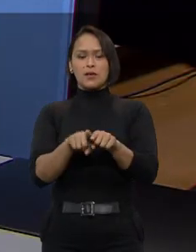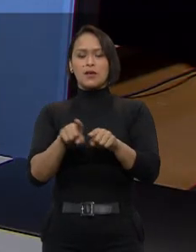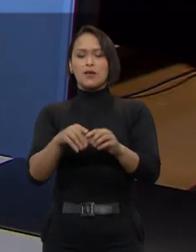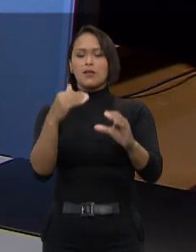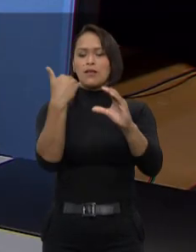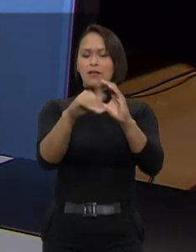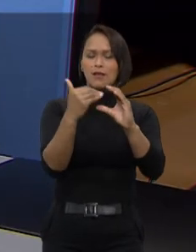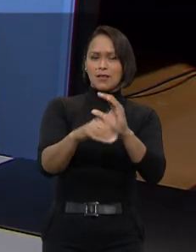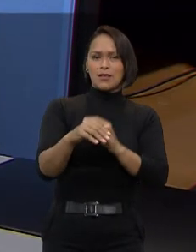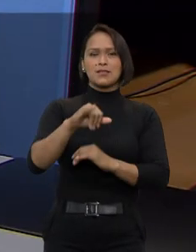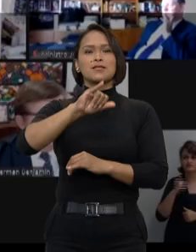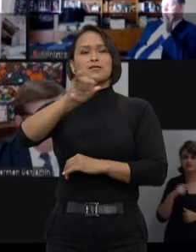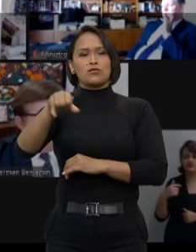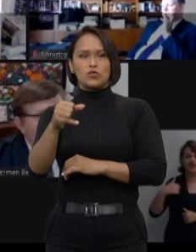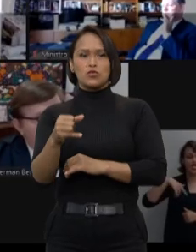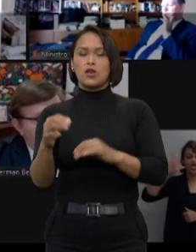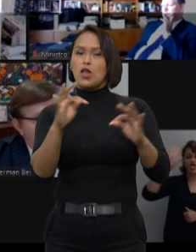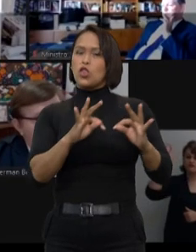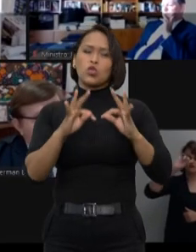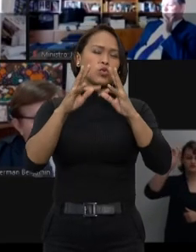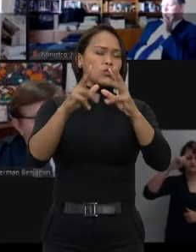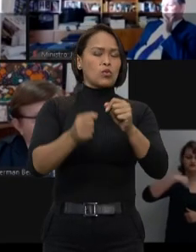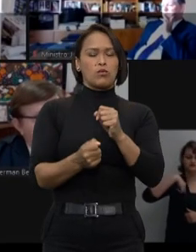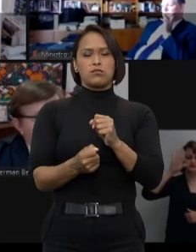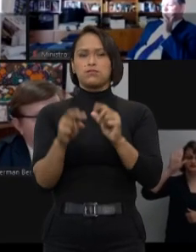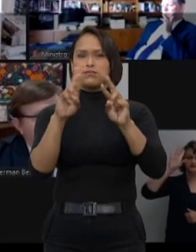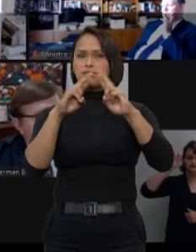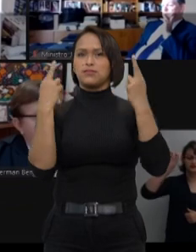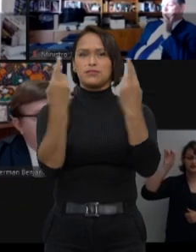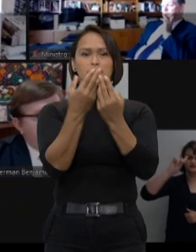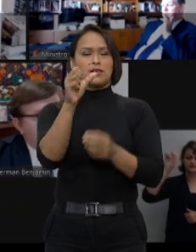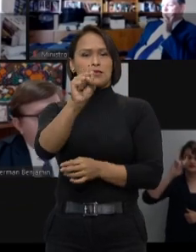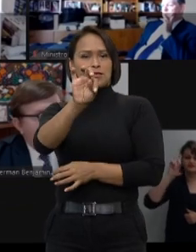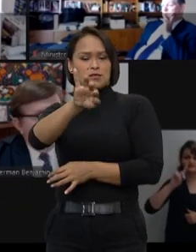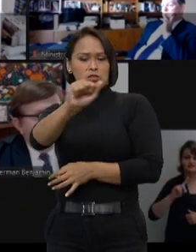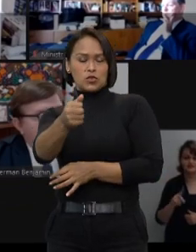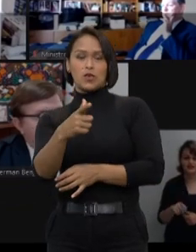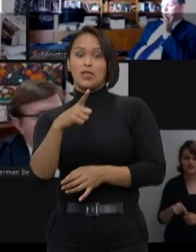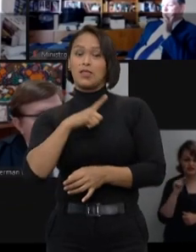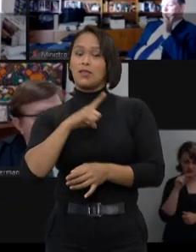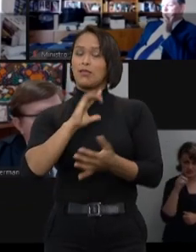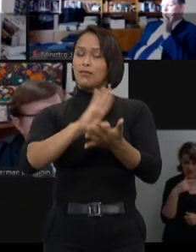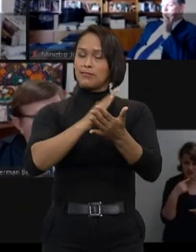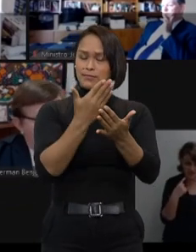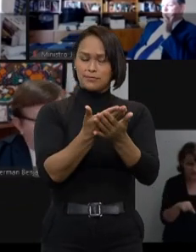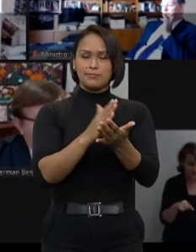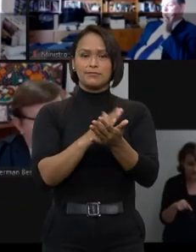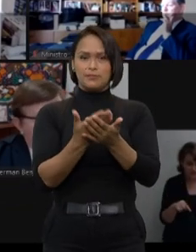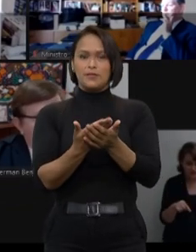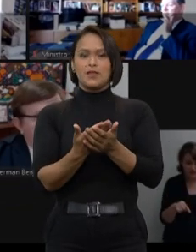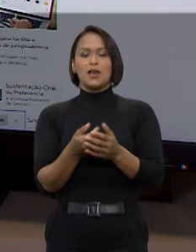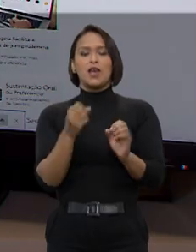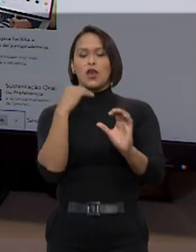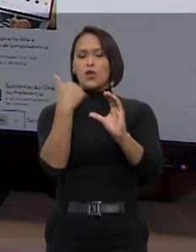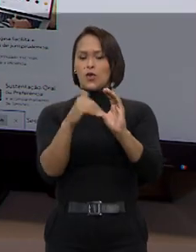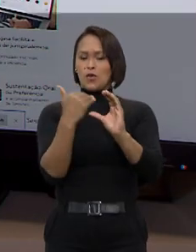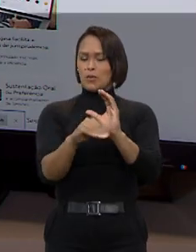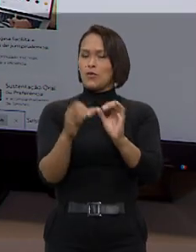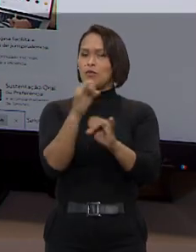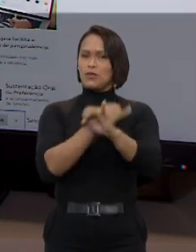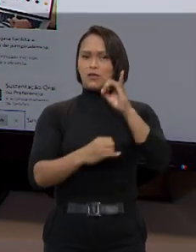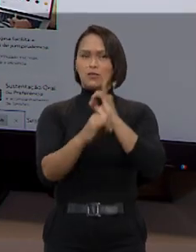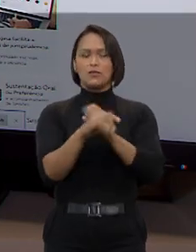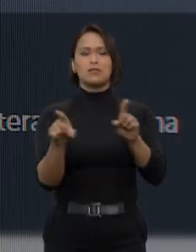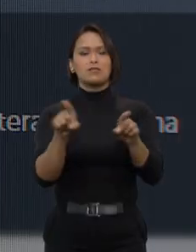e para quem acessa a justiça. Todas as sessões por videoconferência do STJ hoje contam com a tradução em libras e o